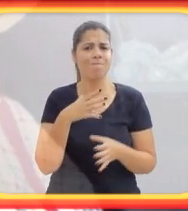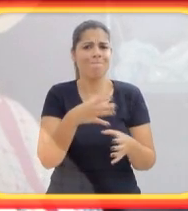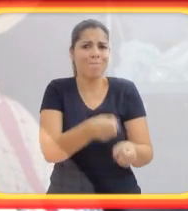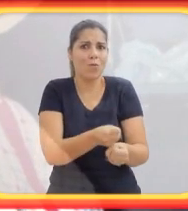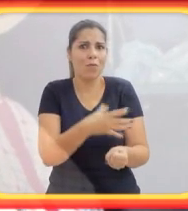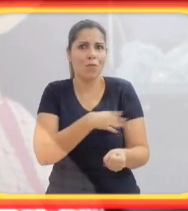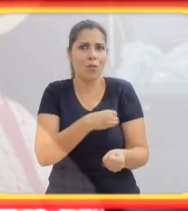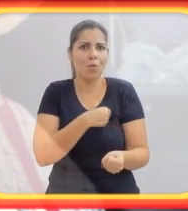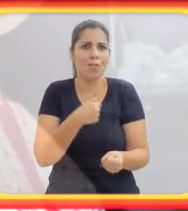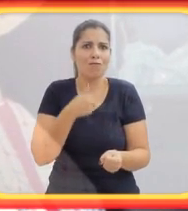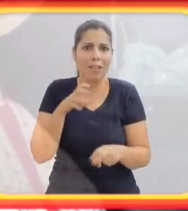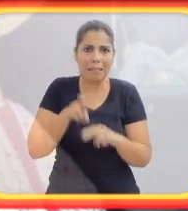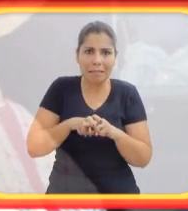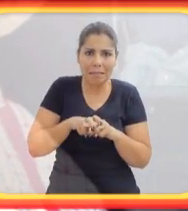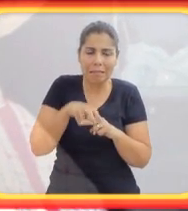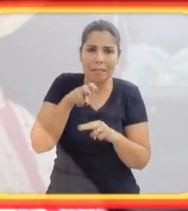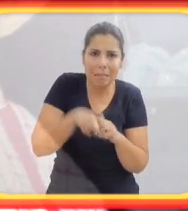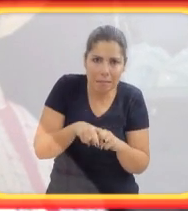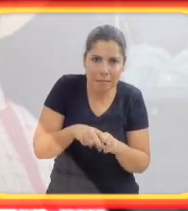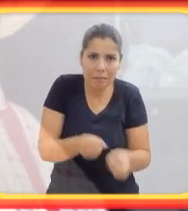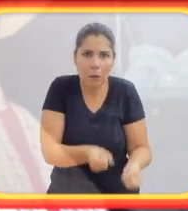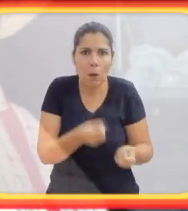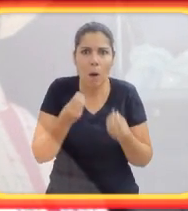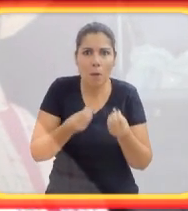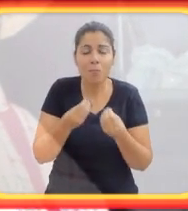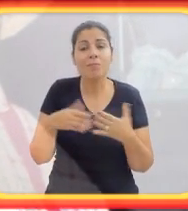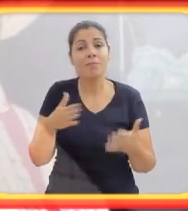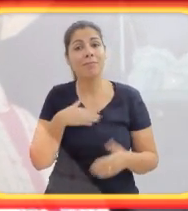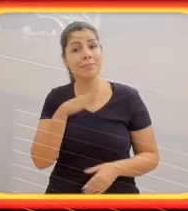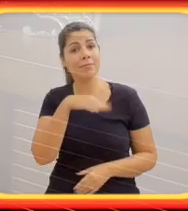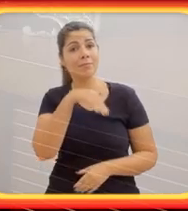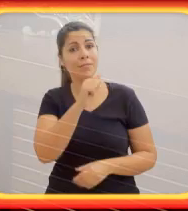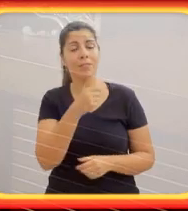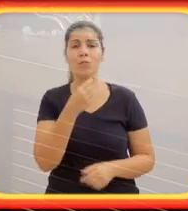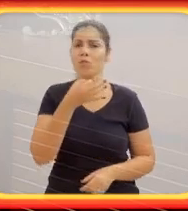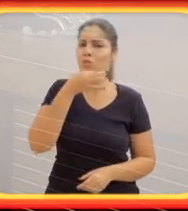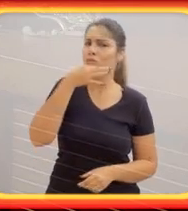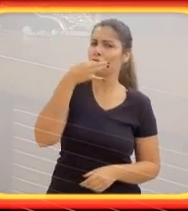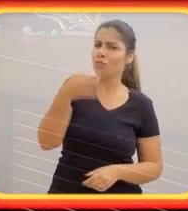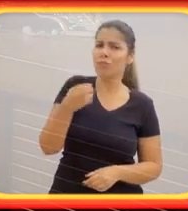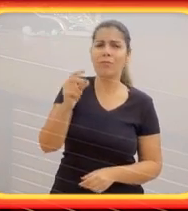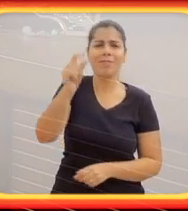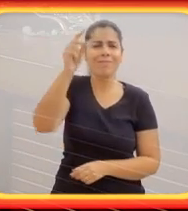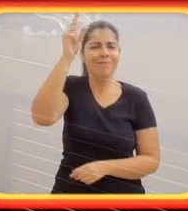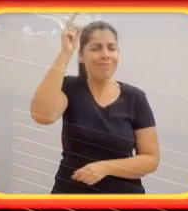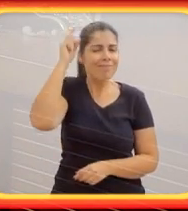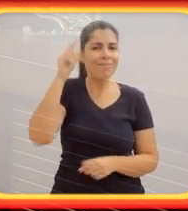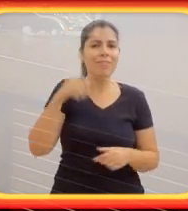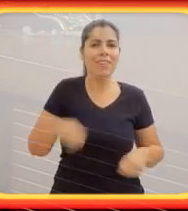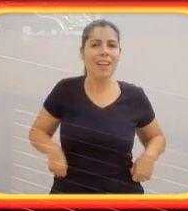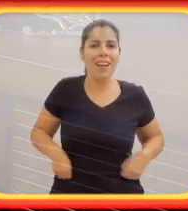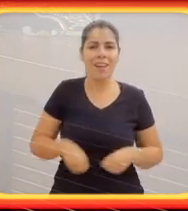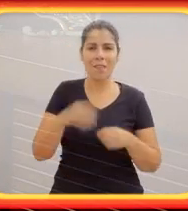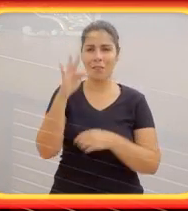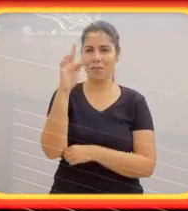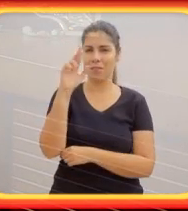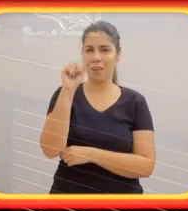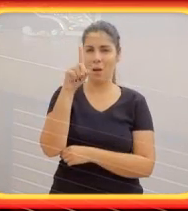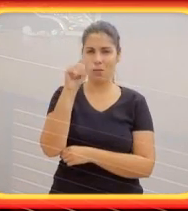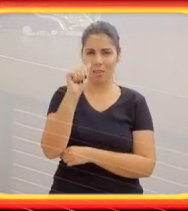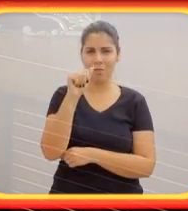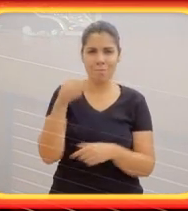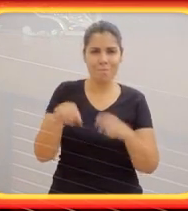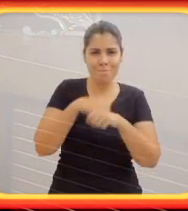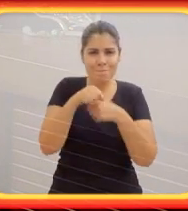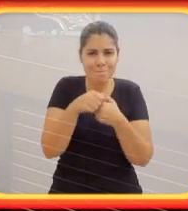Né? E eu, mais do que nunca, comecei a lutar mais ainda, né? Isso é uma coisa muito importante. Porque como é que eu ia segurar